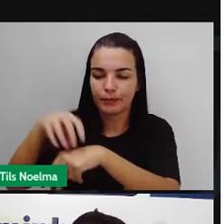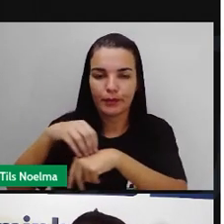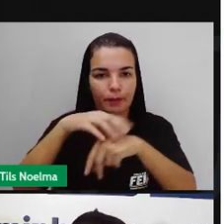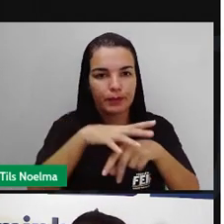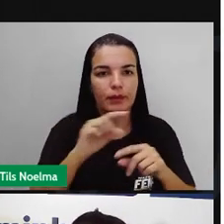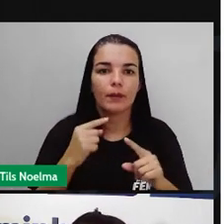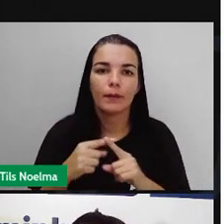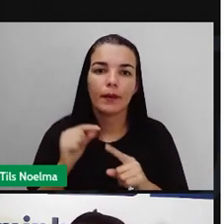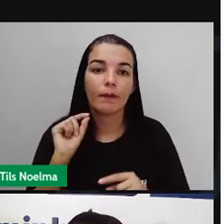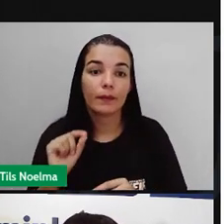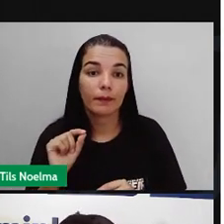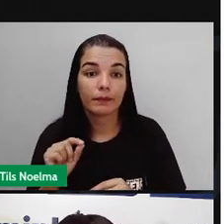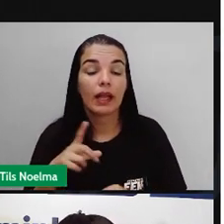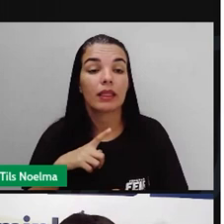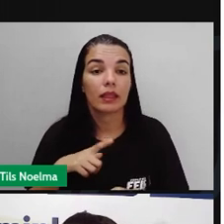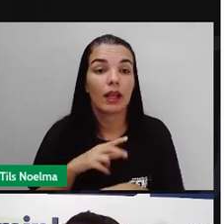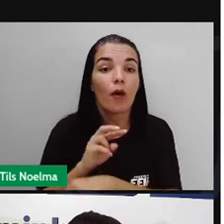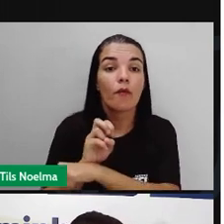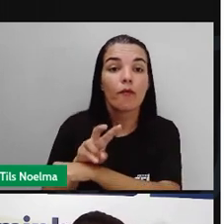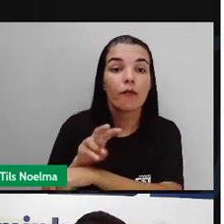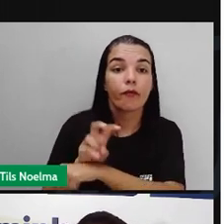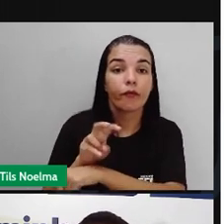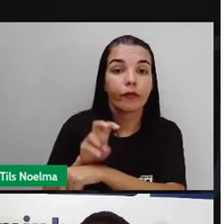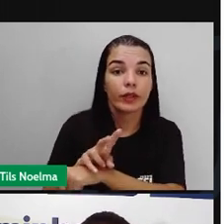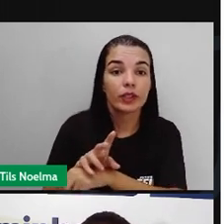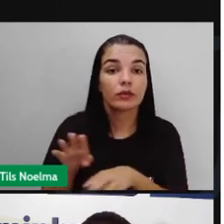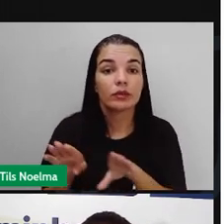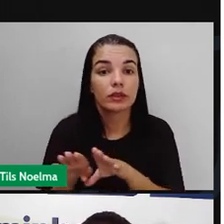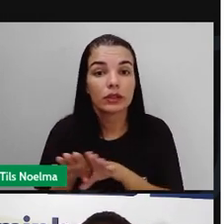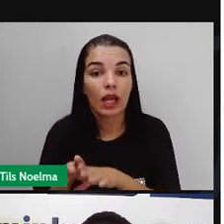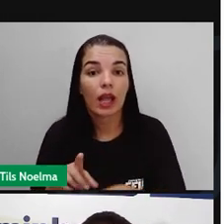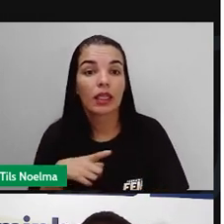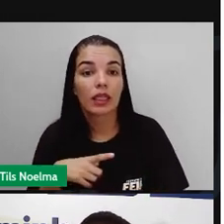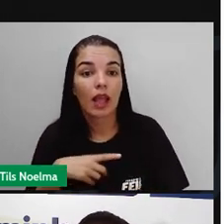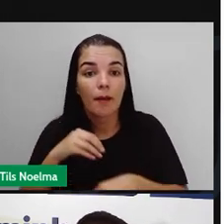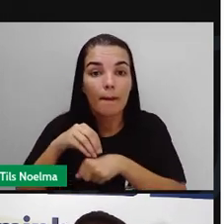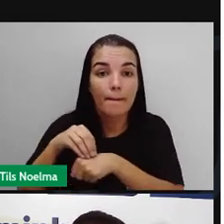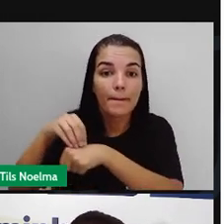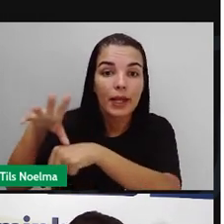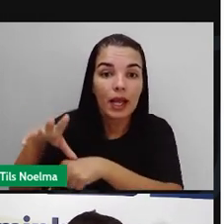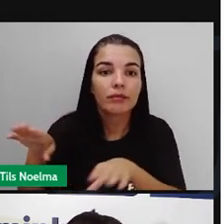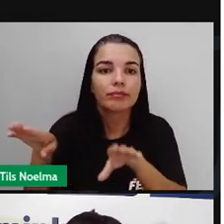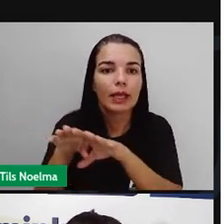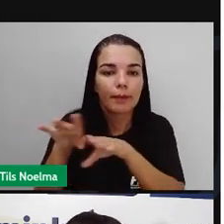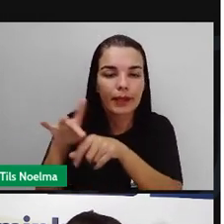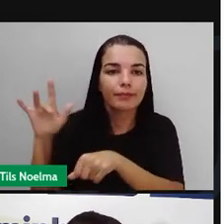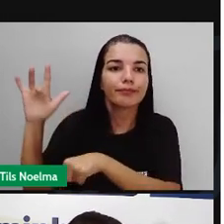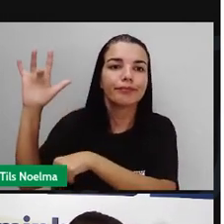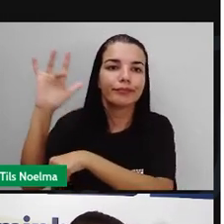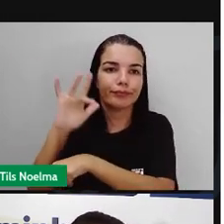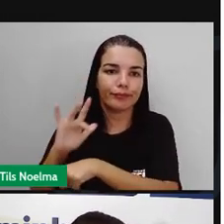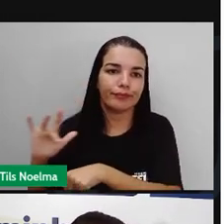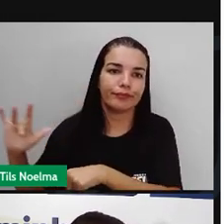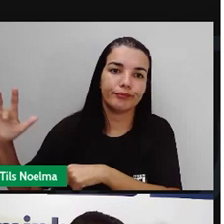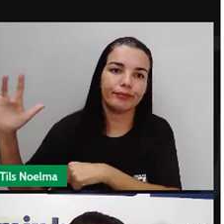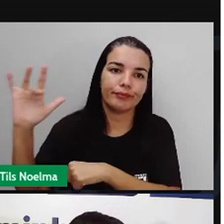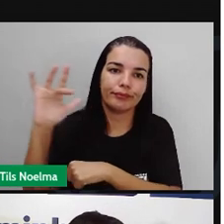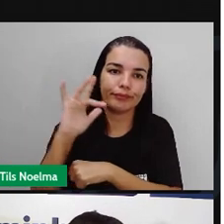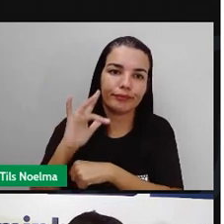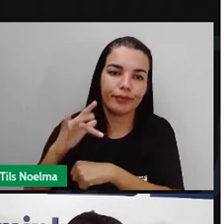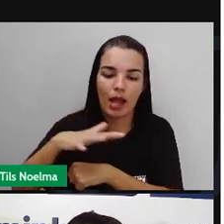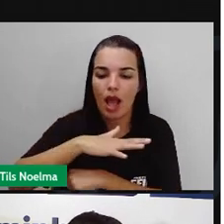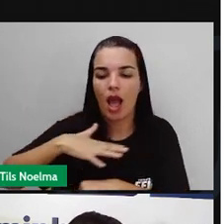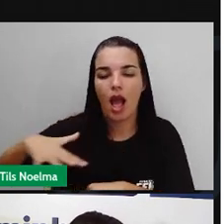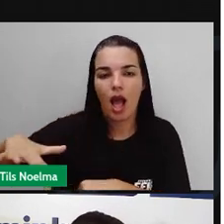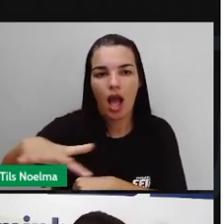doença causada por um vírus, né? Obviamente. A transmissão da chikungunya é por meio do mosquito nos ambientes